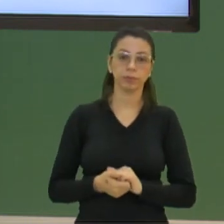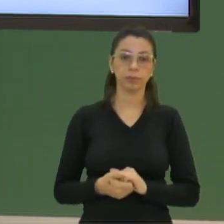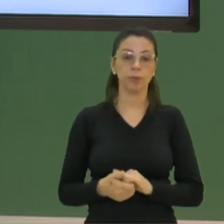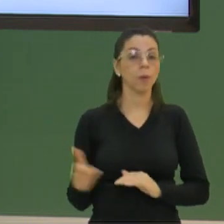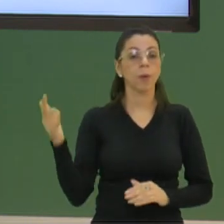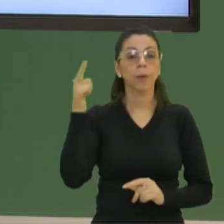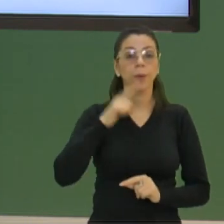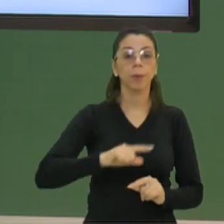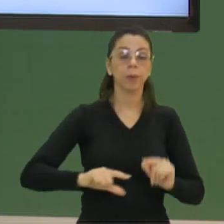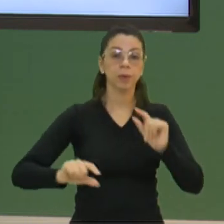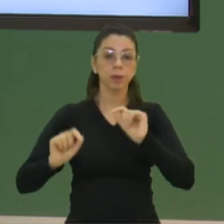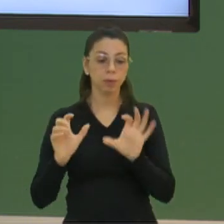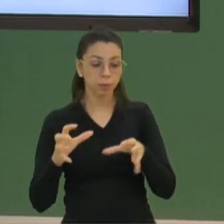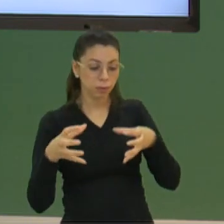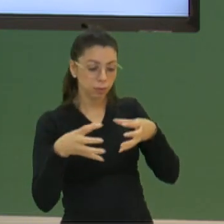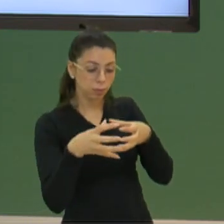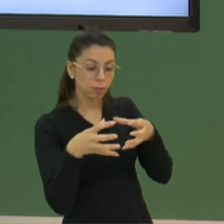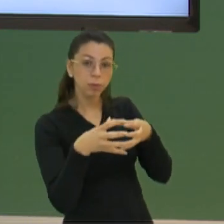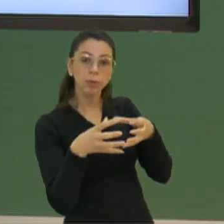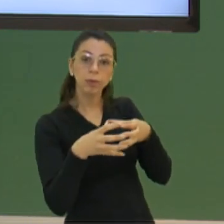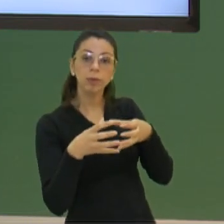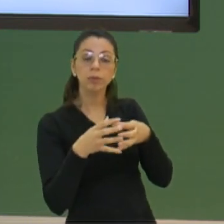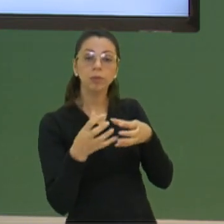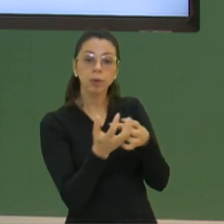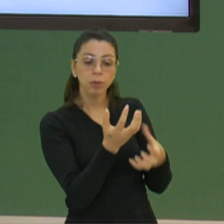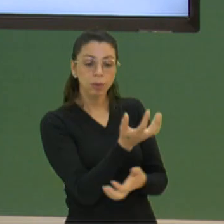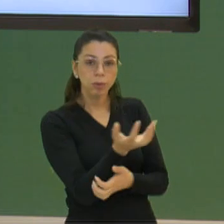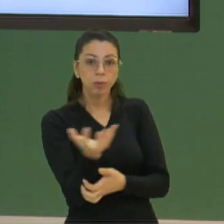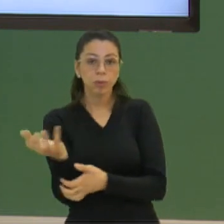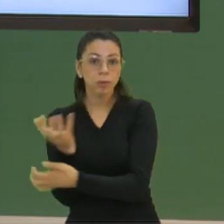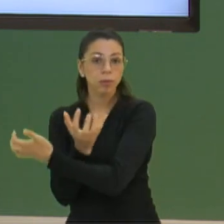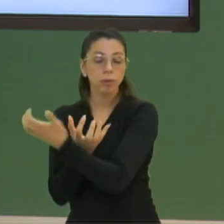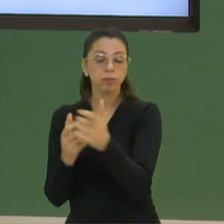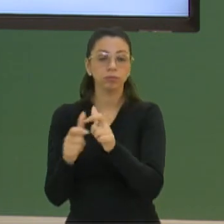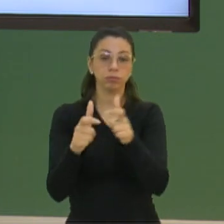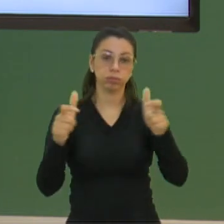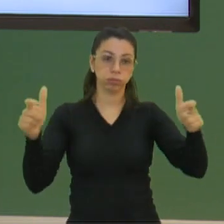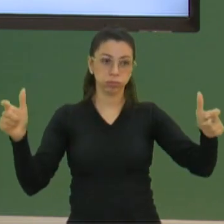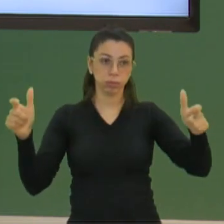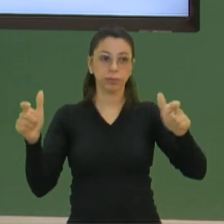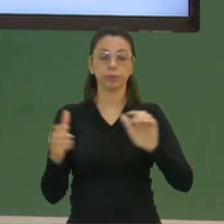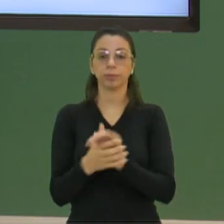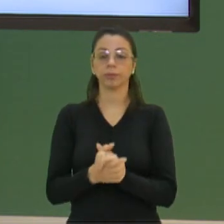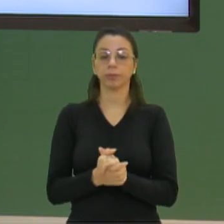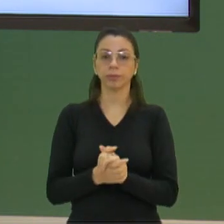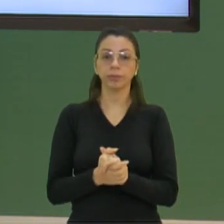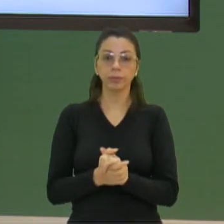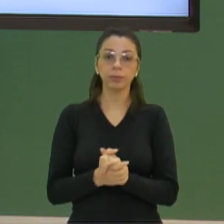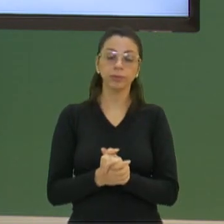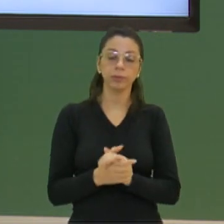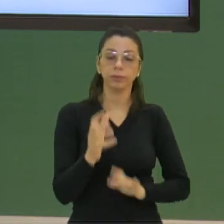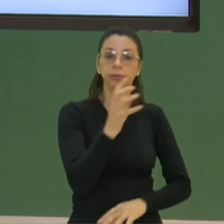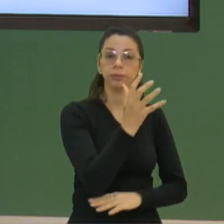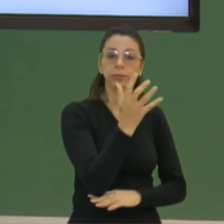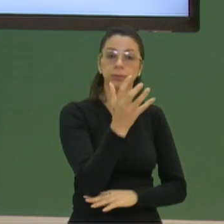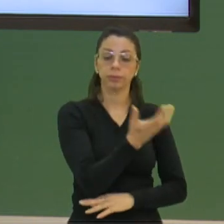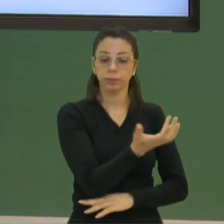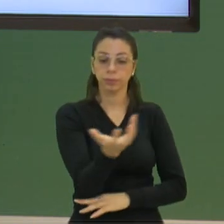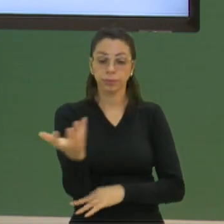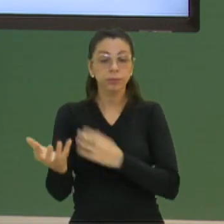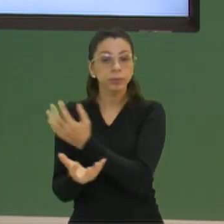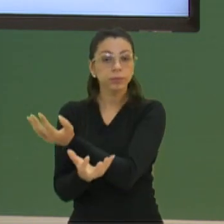abordar esse grupo de plantas de uma forma bem mais ampla. Essas plantas são ricas em nutrientes que